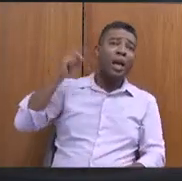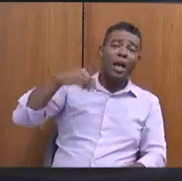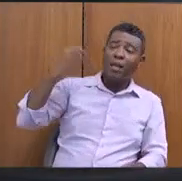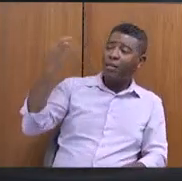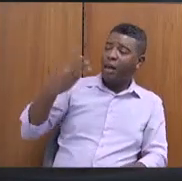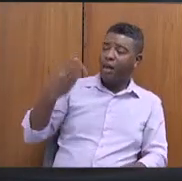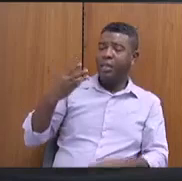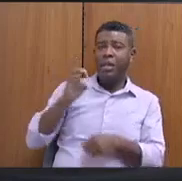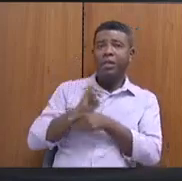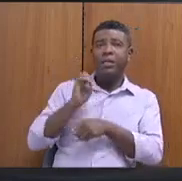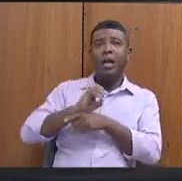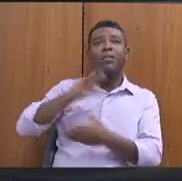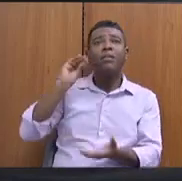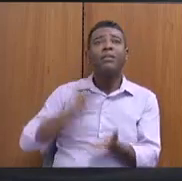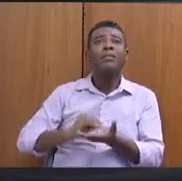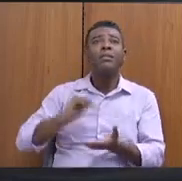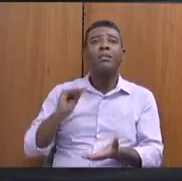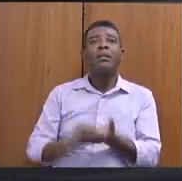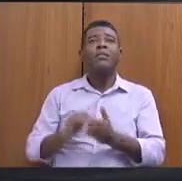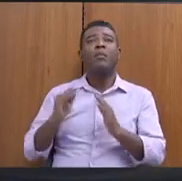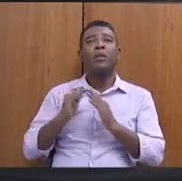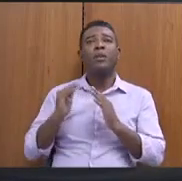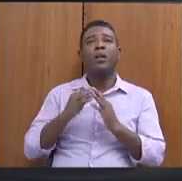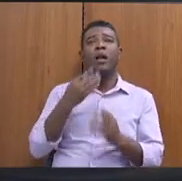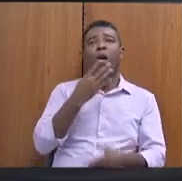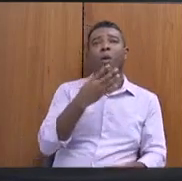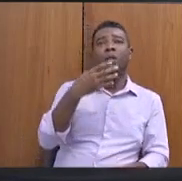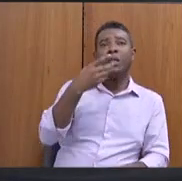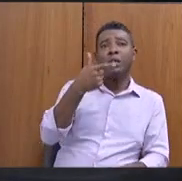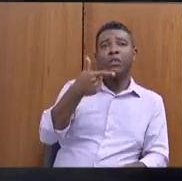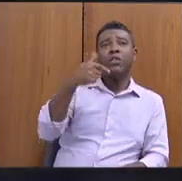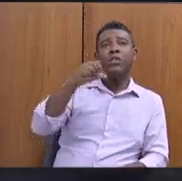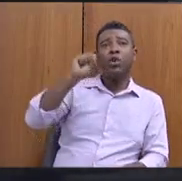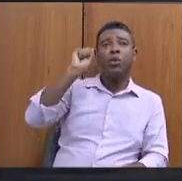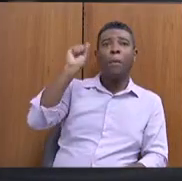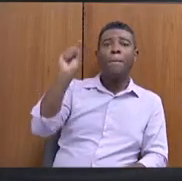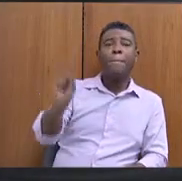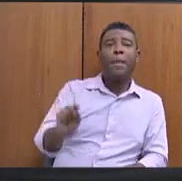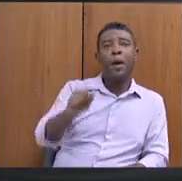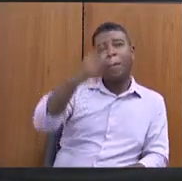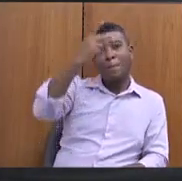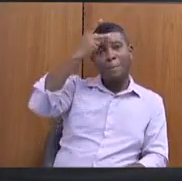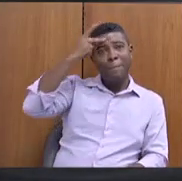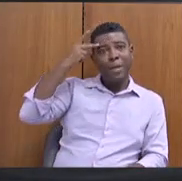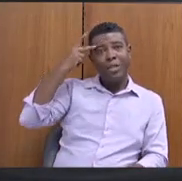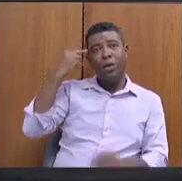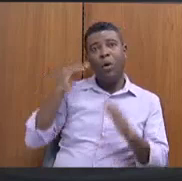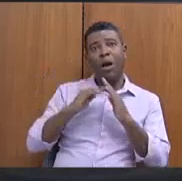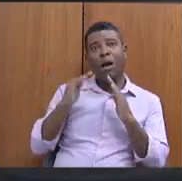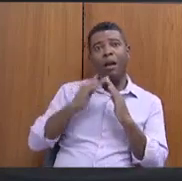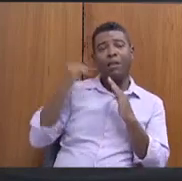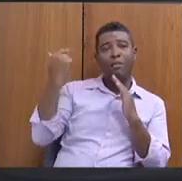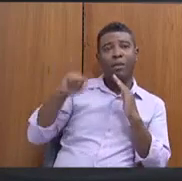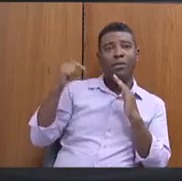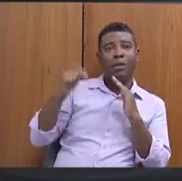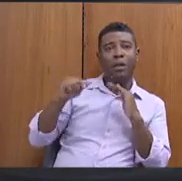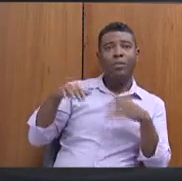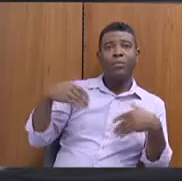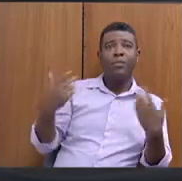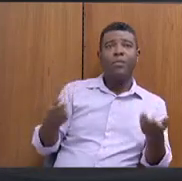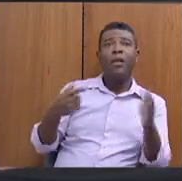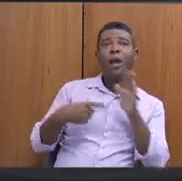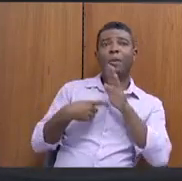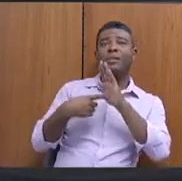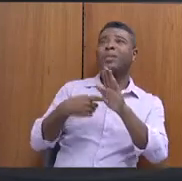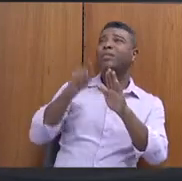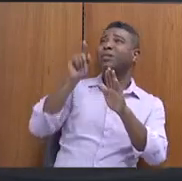déficit habitacional do país. São 428 mil pessoas sem moradia. E aí, na apresentação, não houve